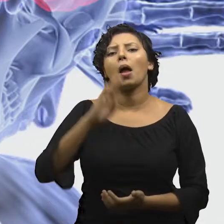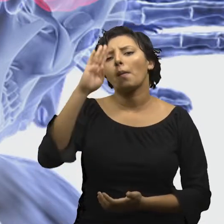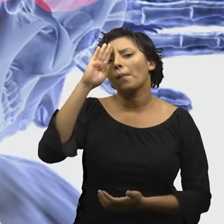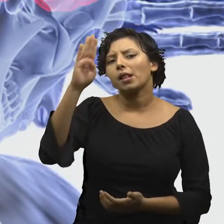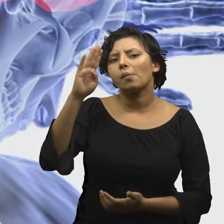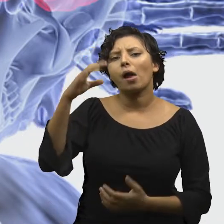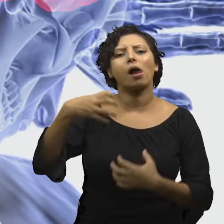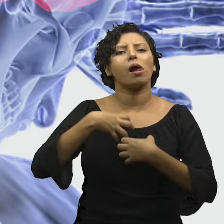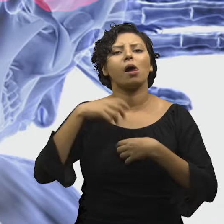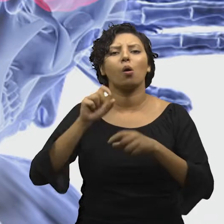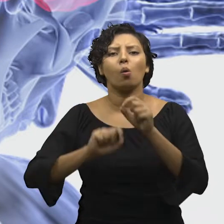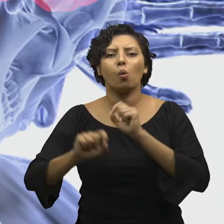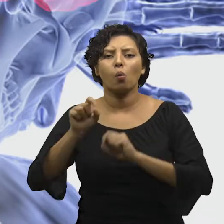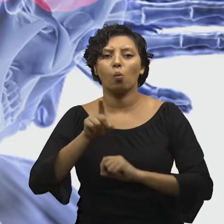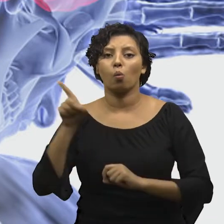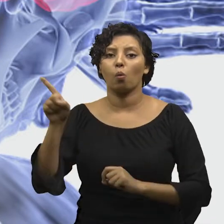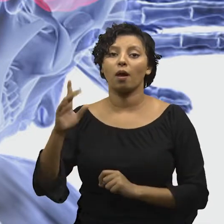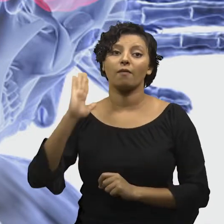são